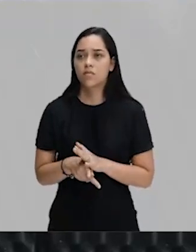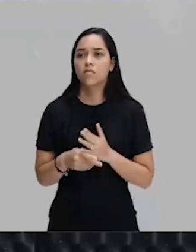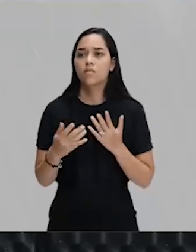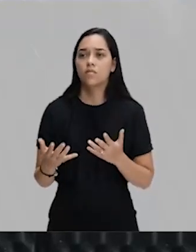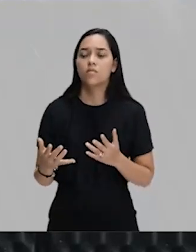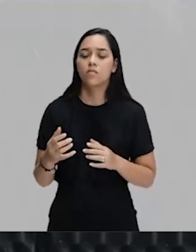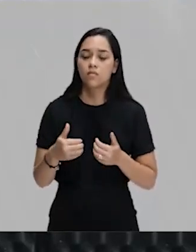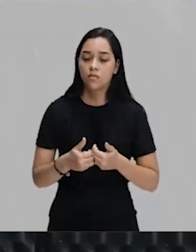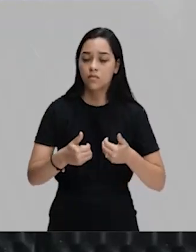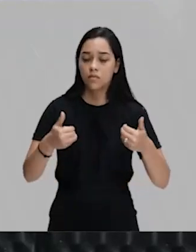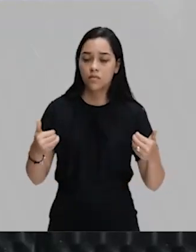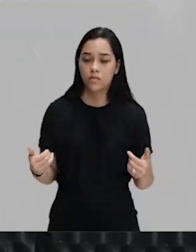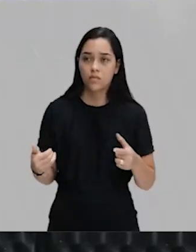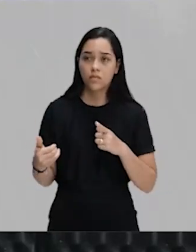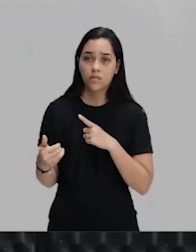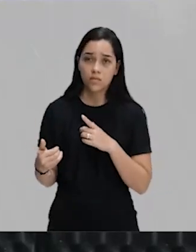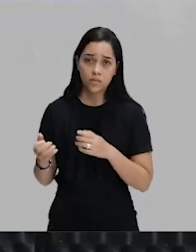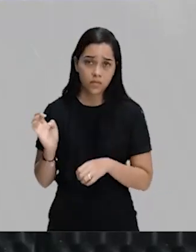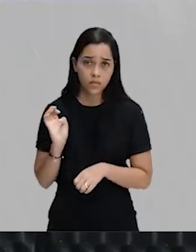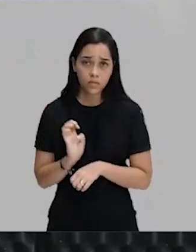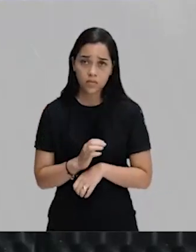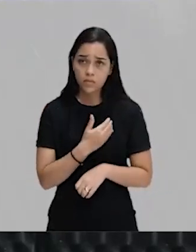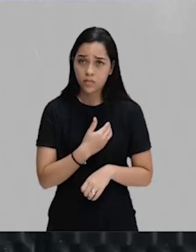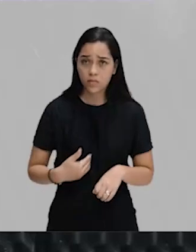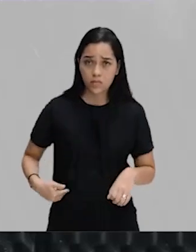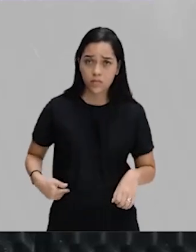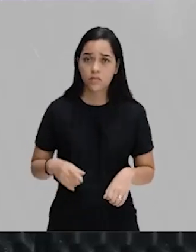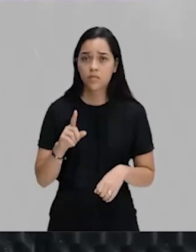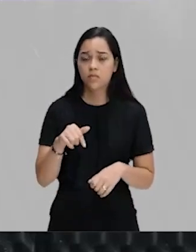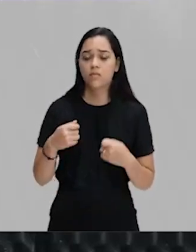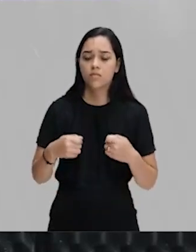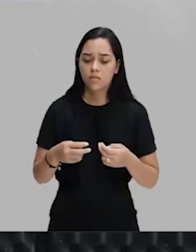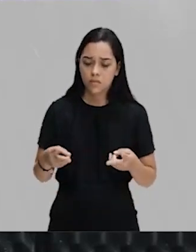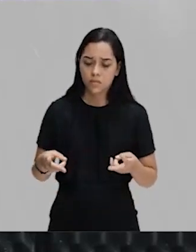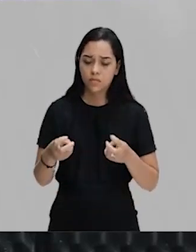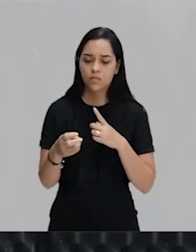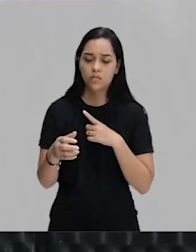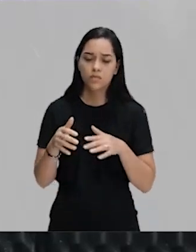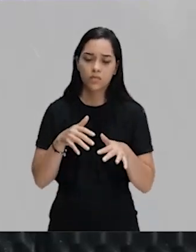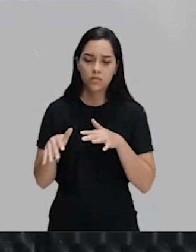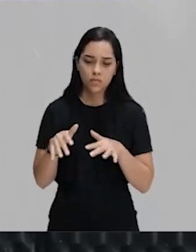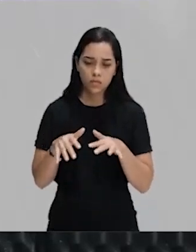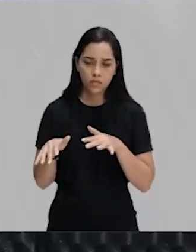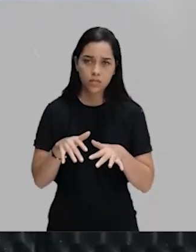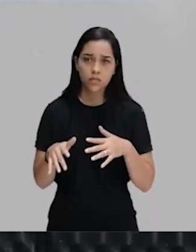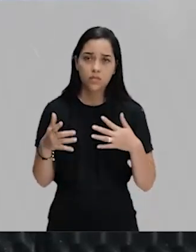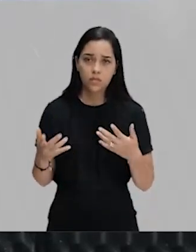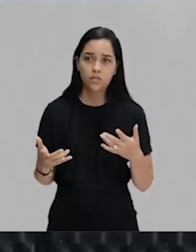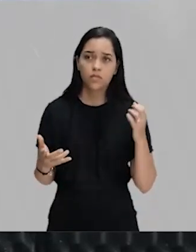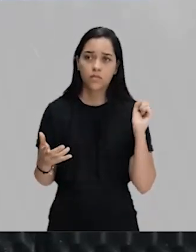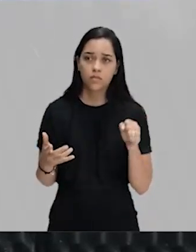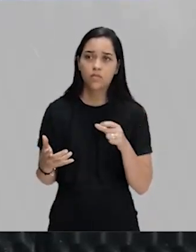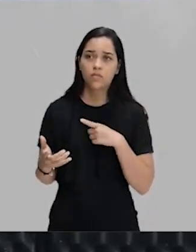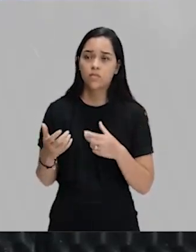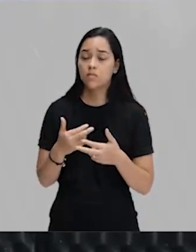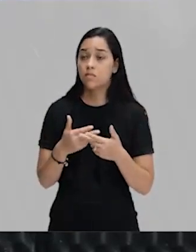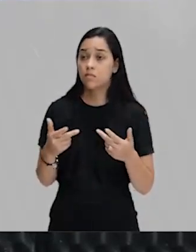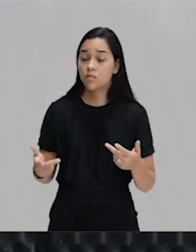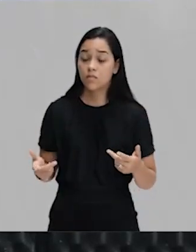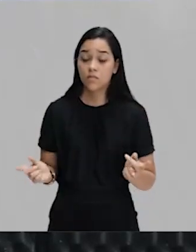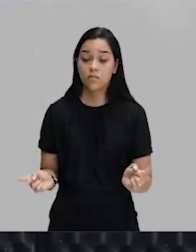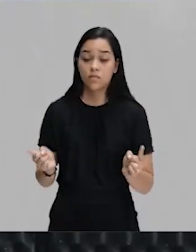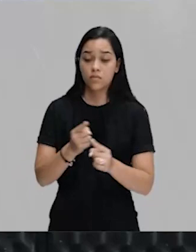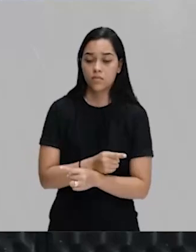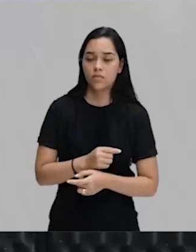romper com esse Estado. Então é preciso observar que o movimento republicano tem uma série de